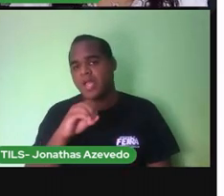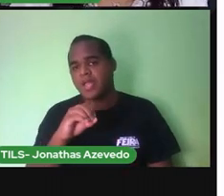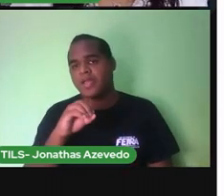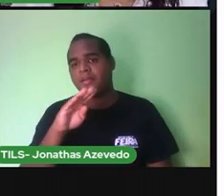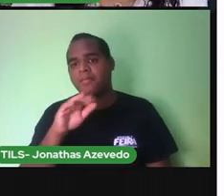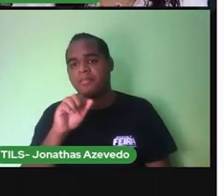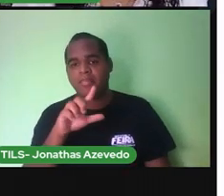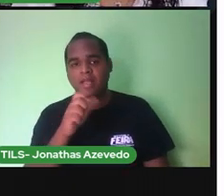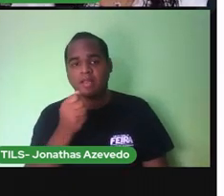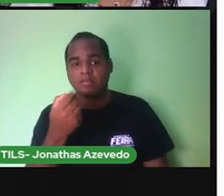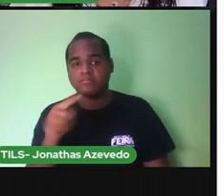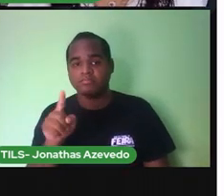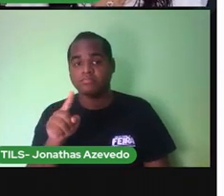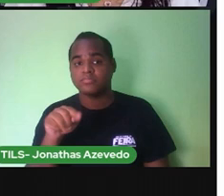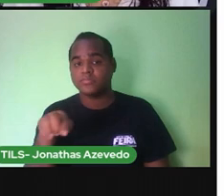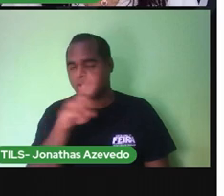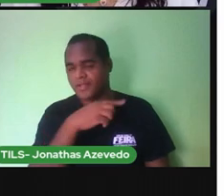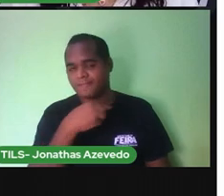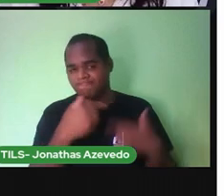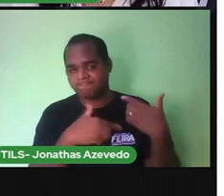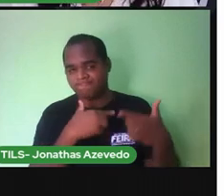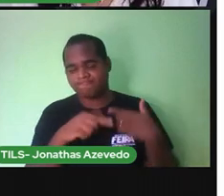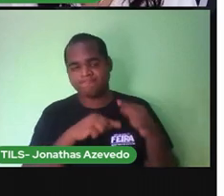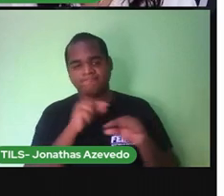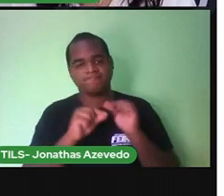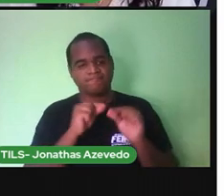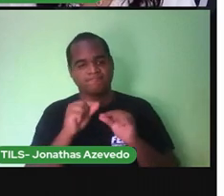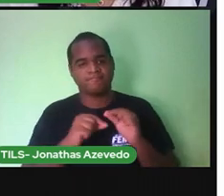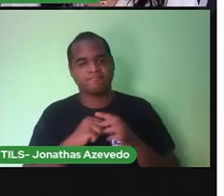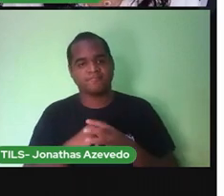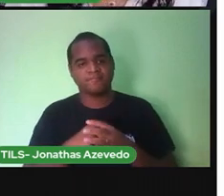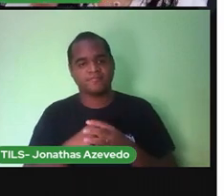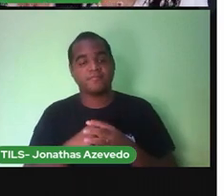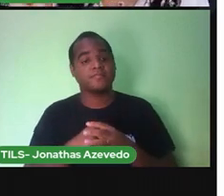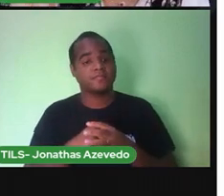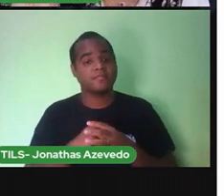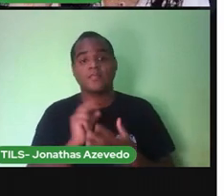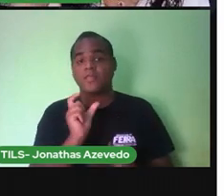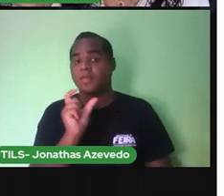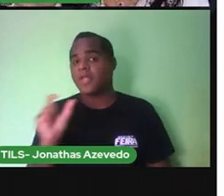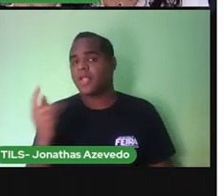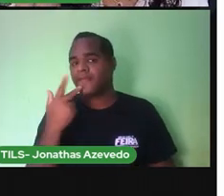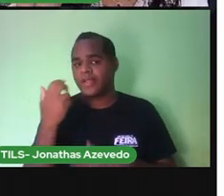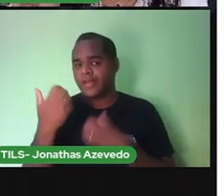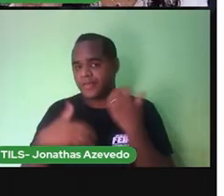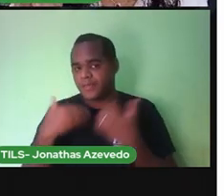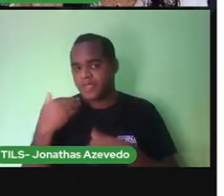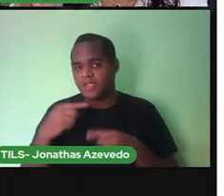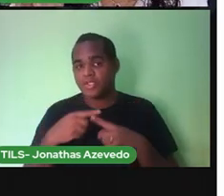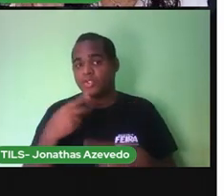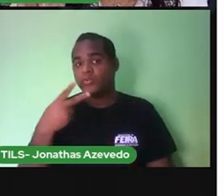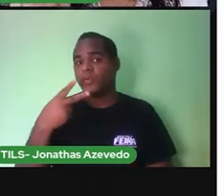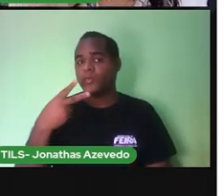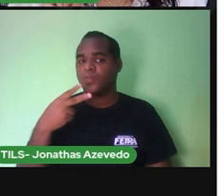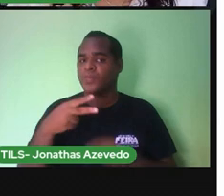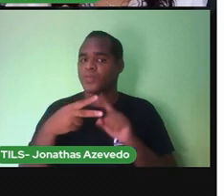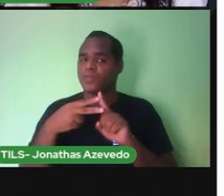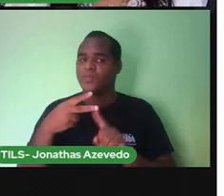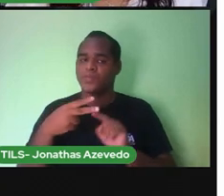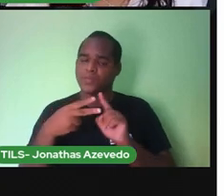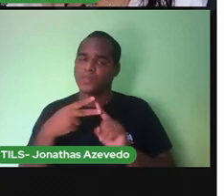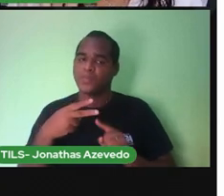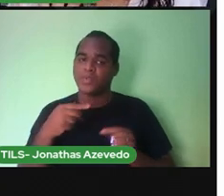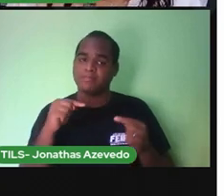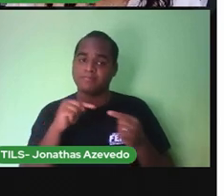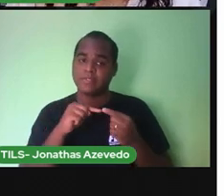nós vamos trabalhar o seguinte. Palavras que tenham duas sílabas, mas que